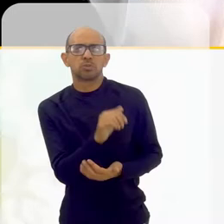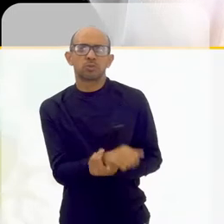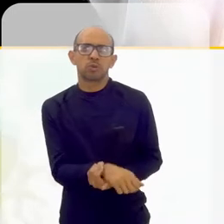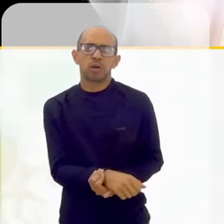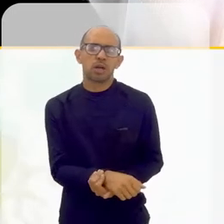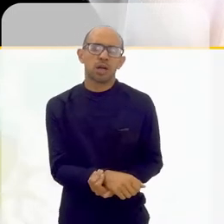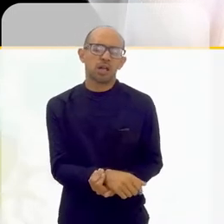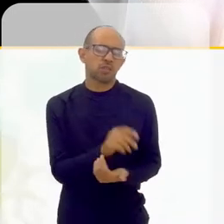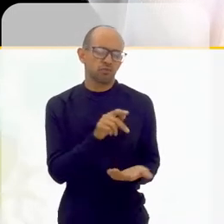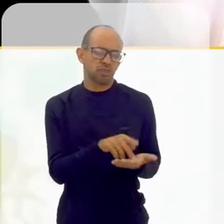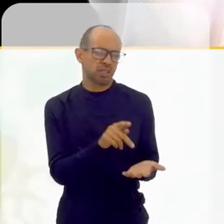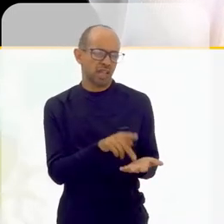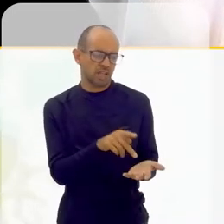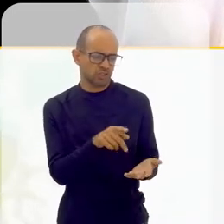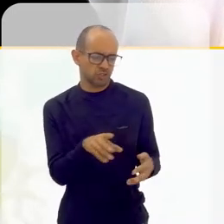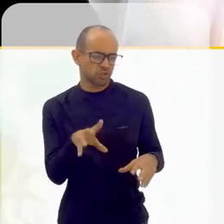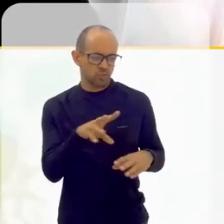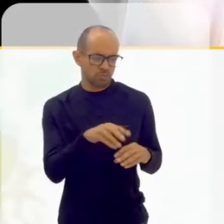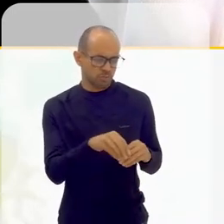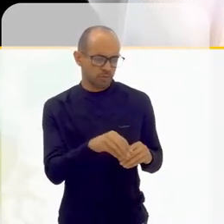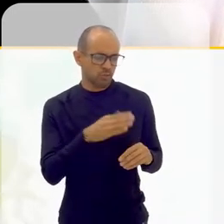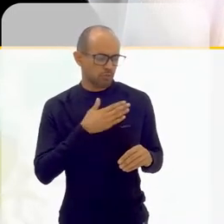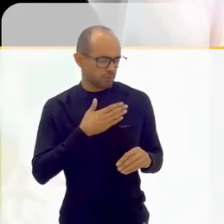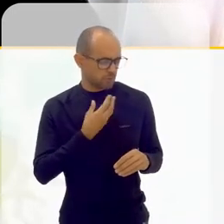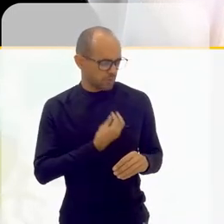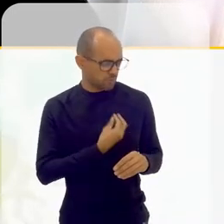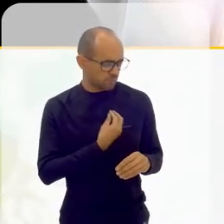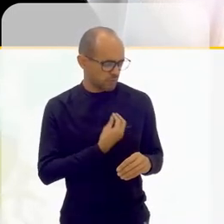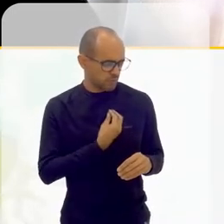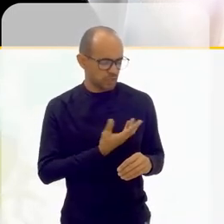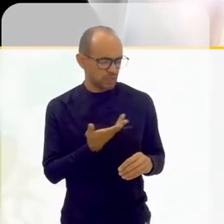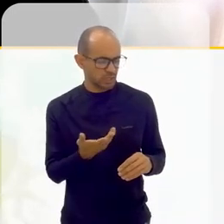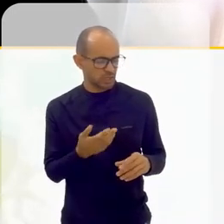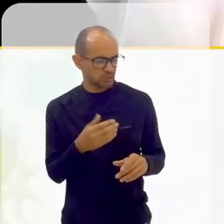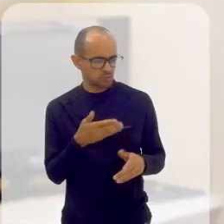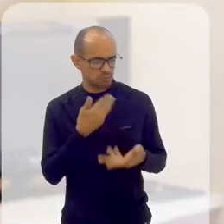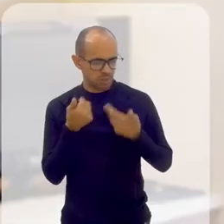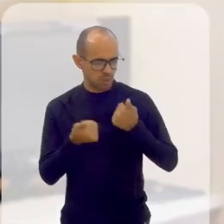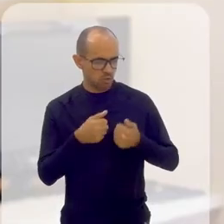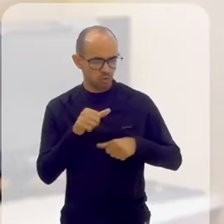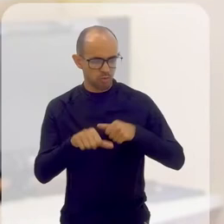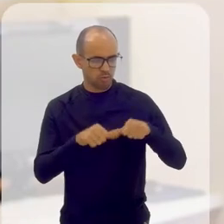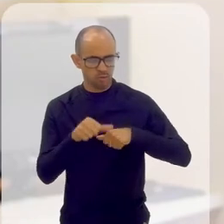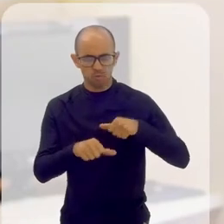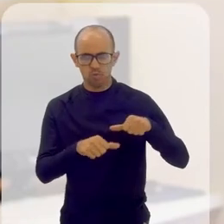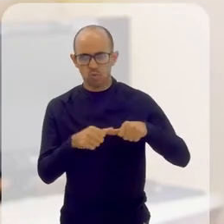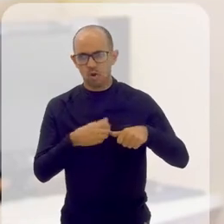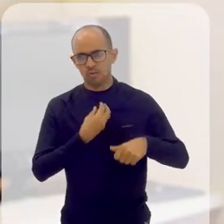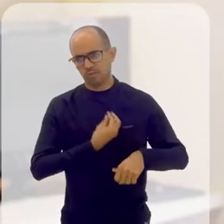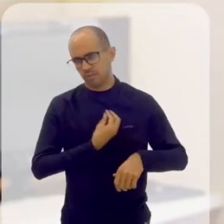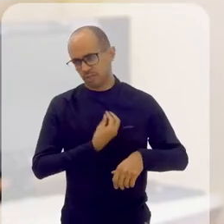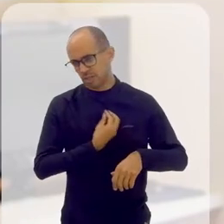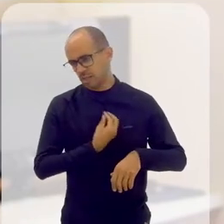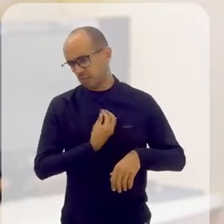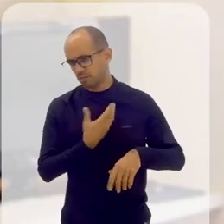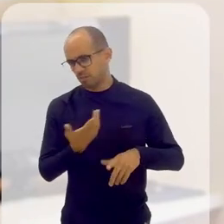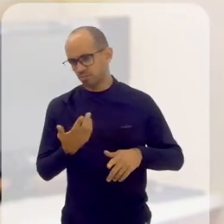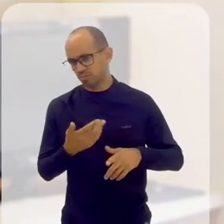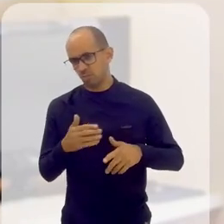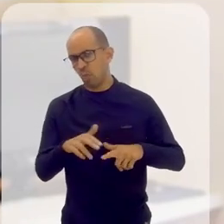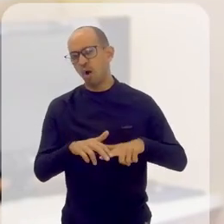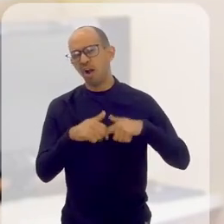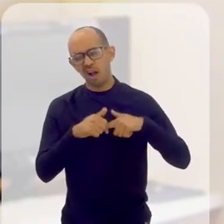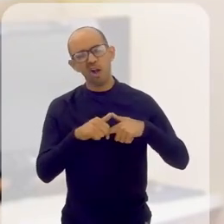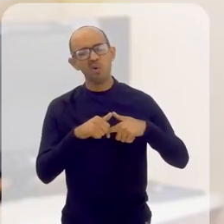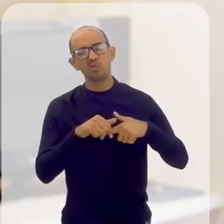isso para a minha vida, isso realmente agregou, isso me modificou, isso melhorou a minha vida, eu me sinto melhor